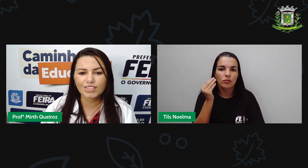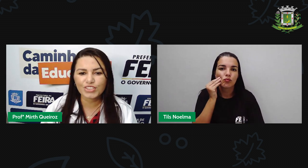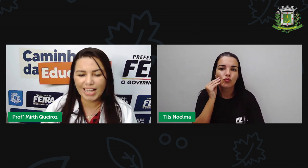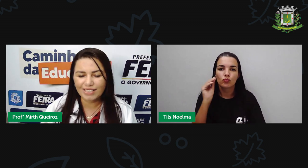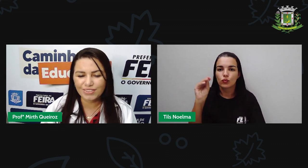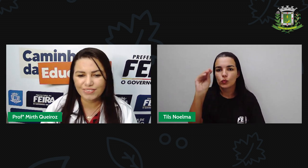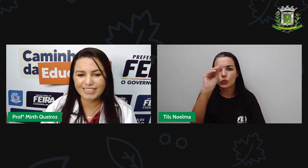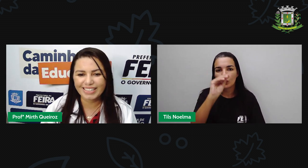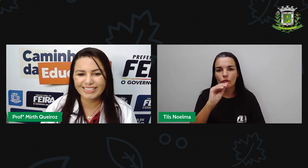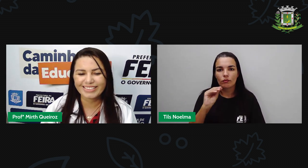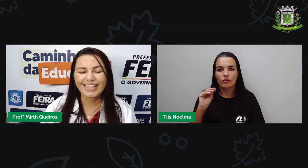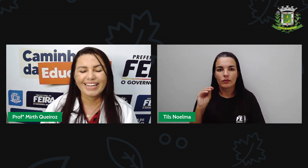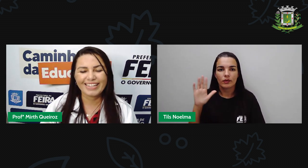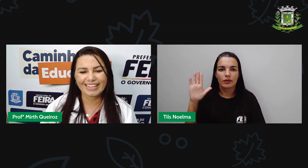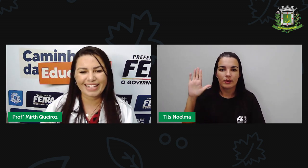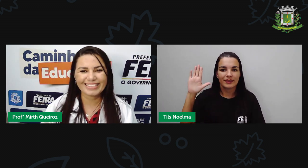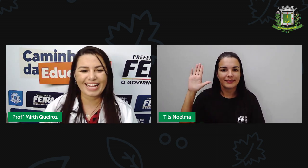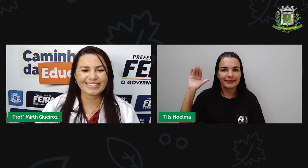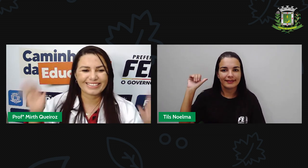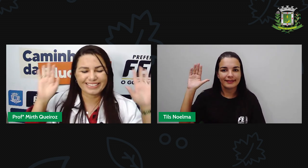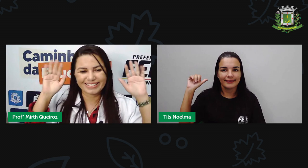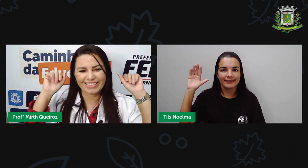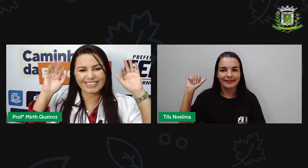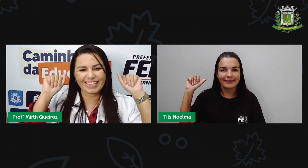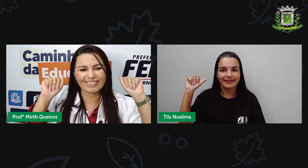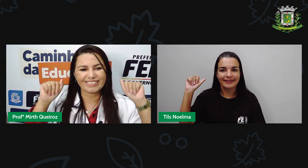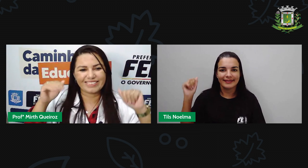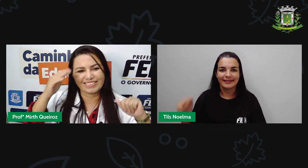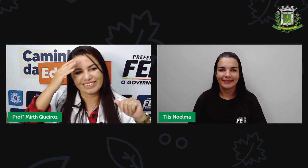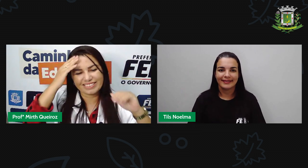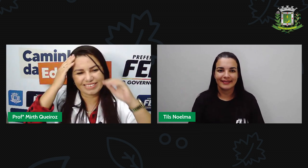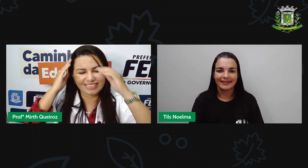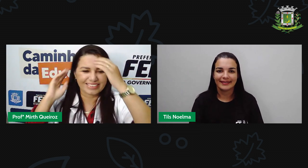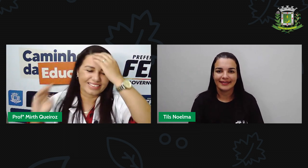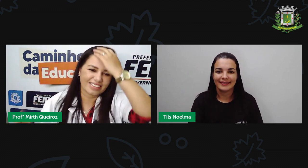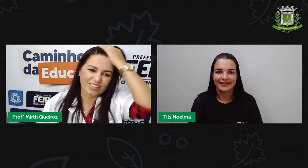Beijinho no coração de cada um de vocês e até já. Tchau, tchau!